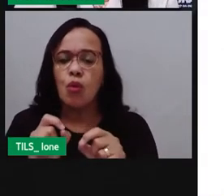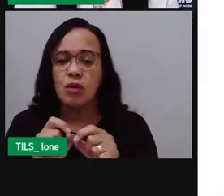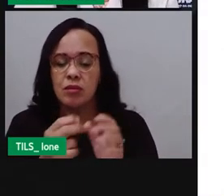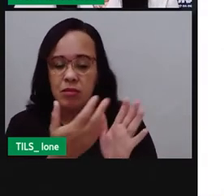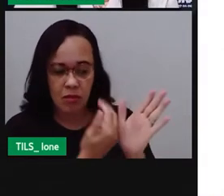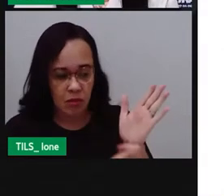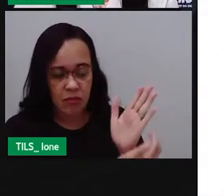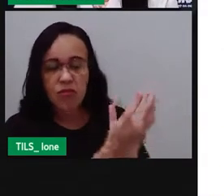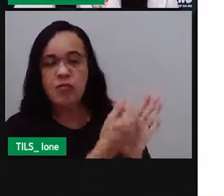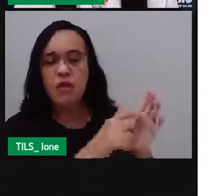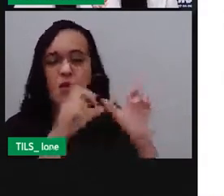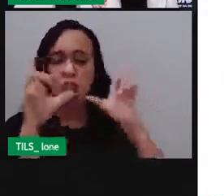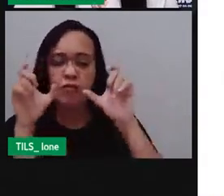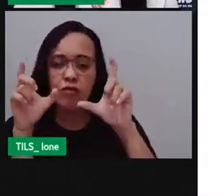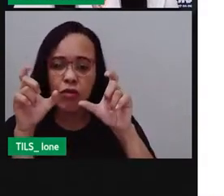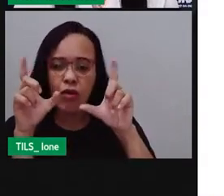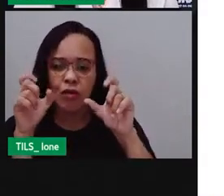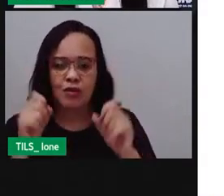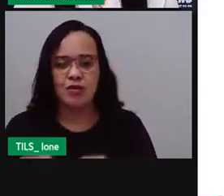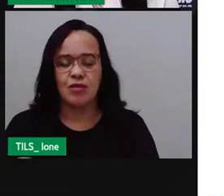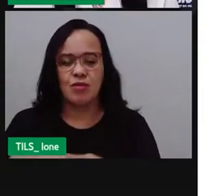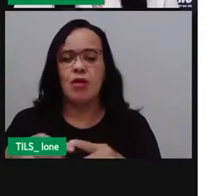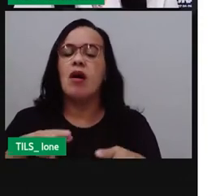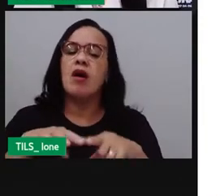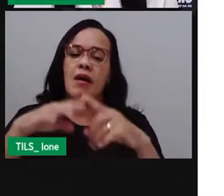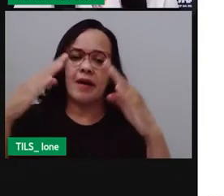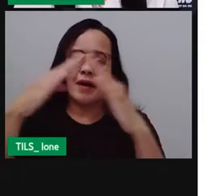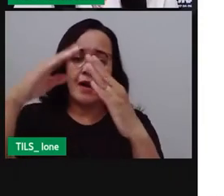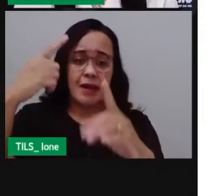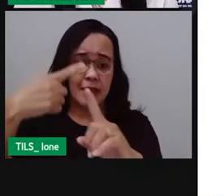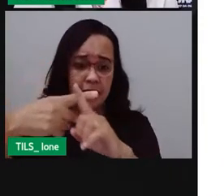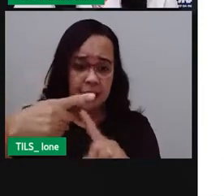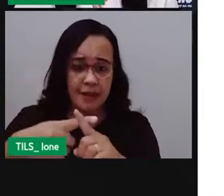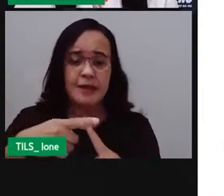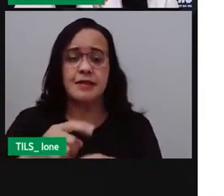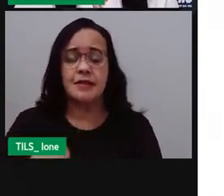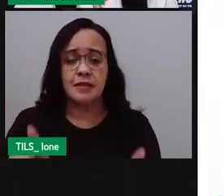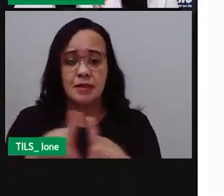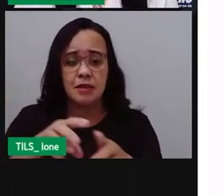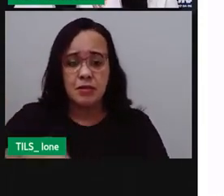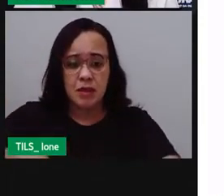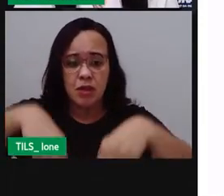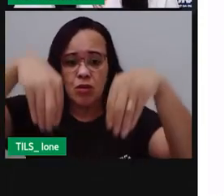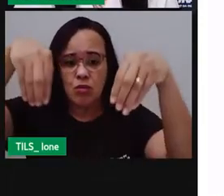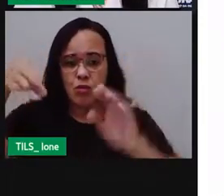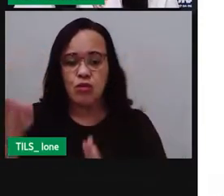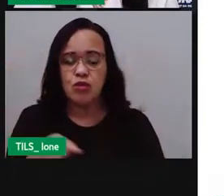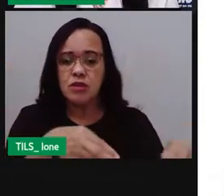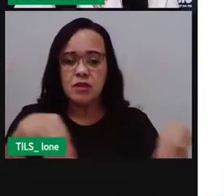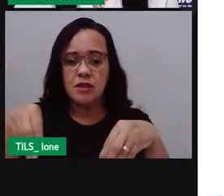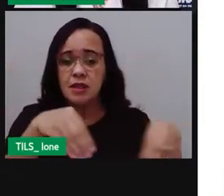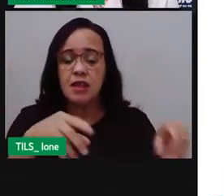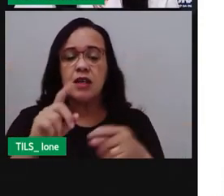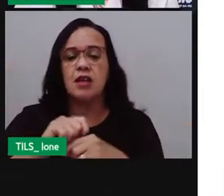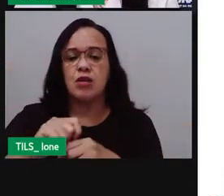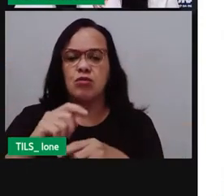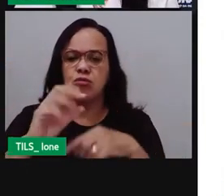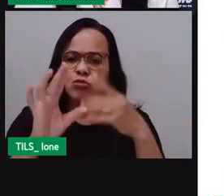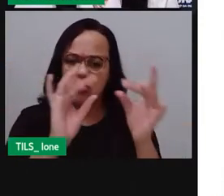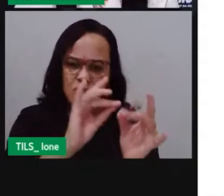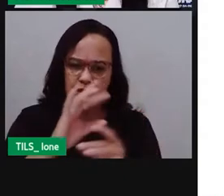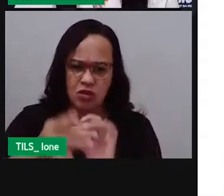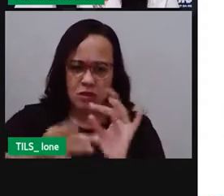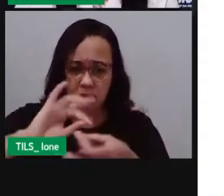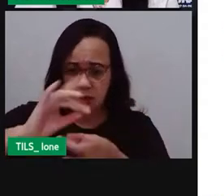Igreja Senhor dos Passos, o Museu Regional de Arte, o Mercado Municipal,